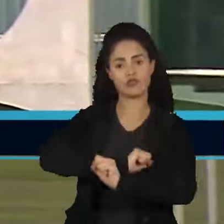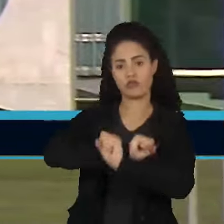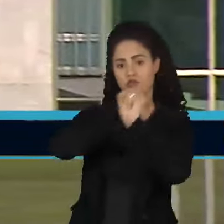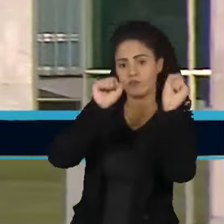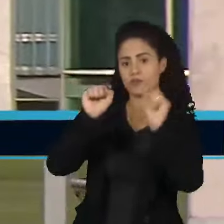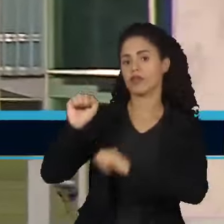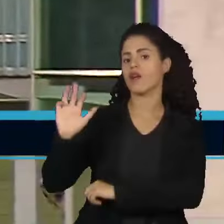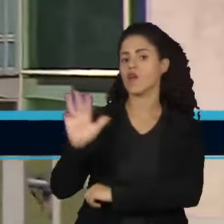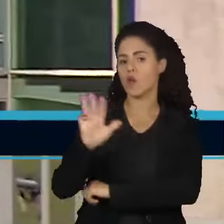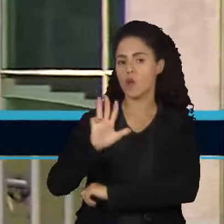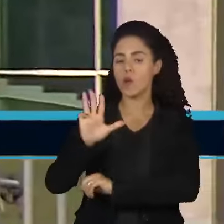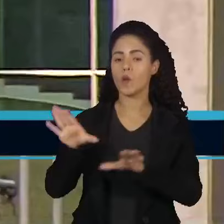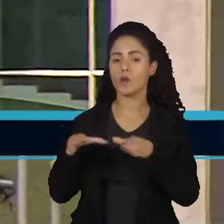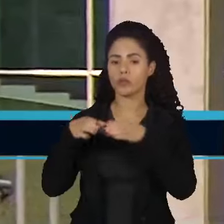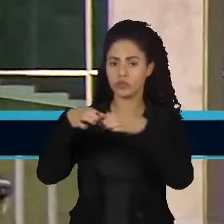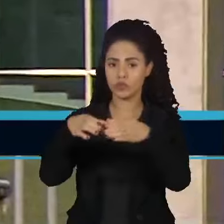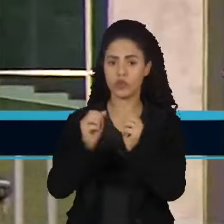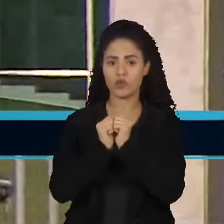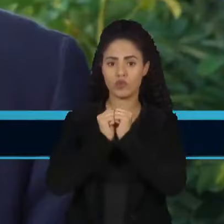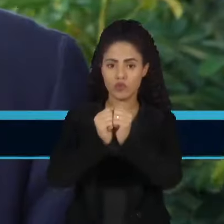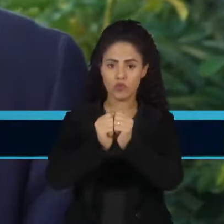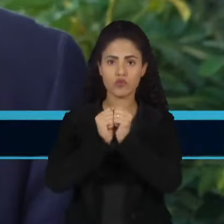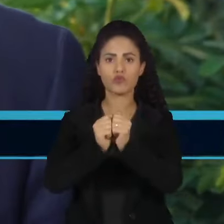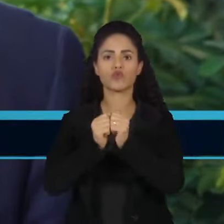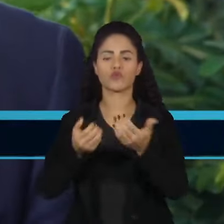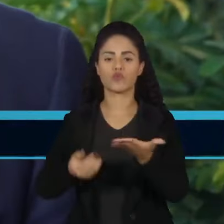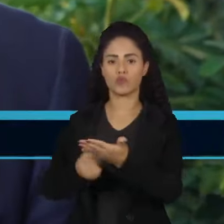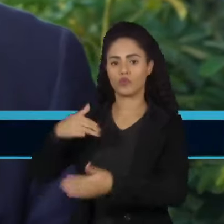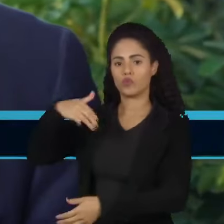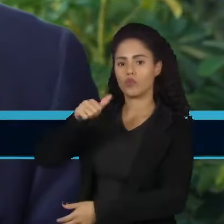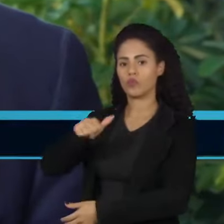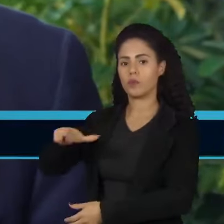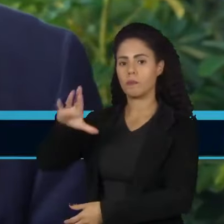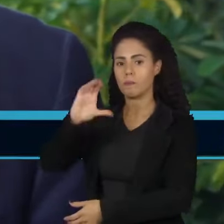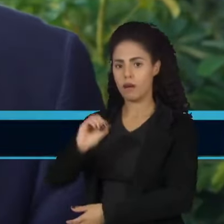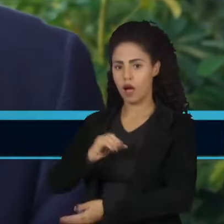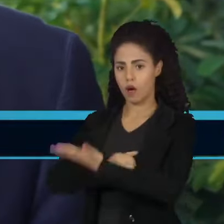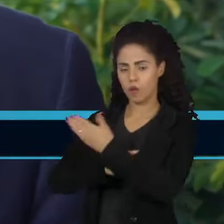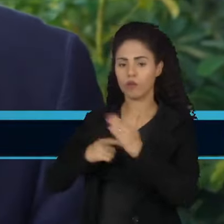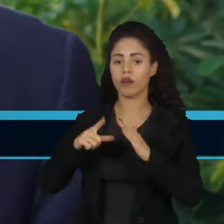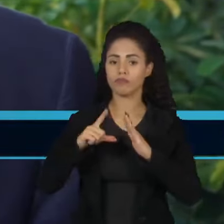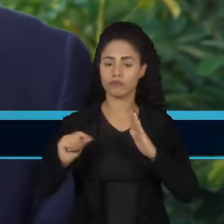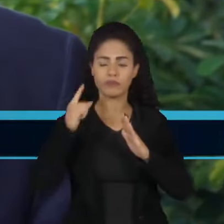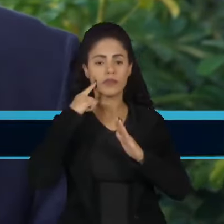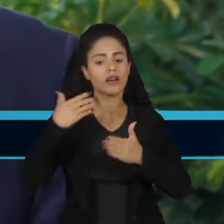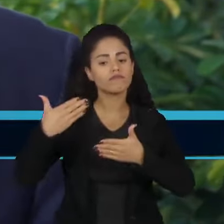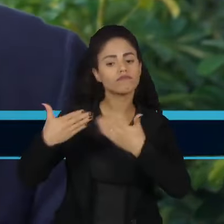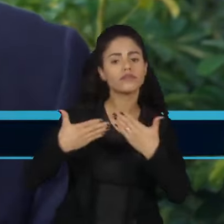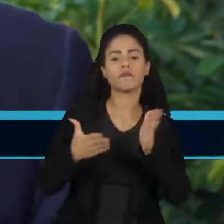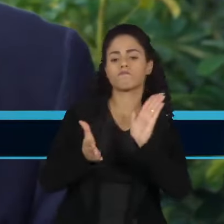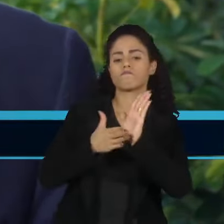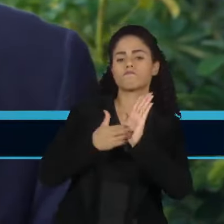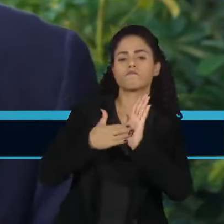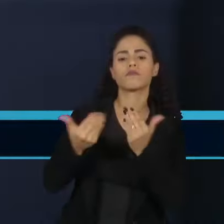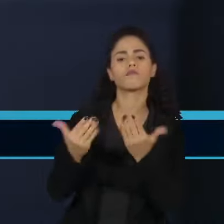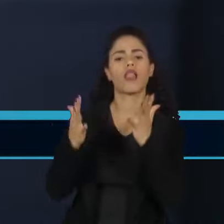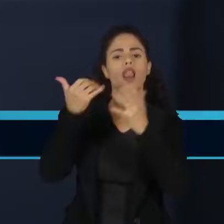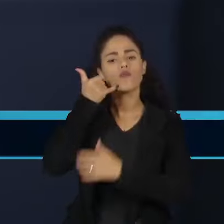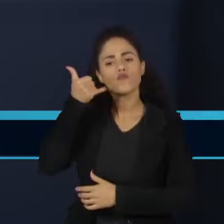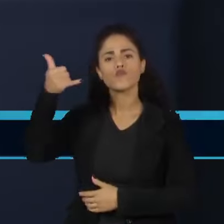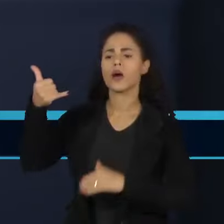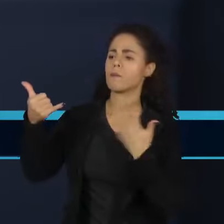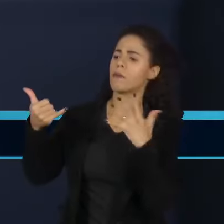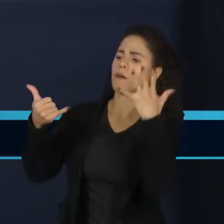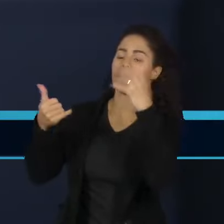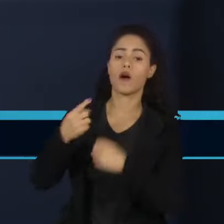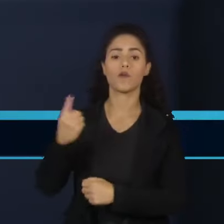se reuniu com o ministro das Relações Exteriores, Mauro Vieira, no Palácio da Alvorada, para parabenizar por telefone o